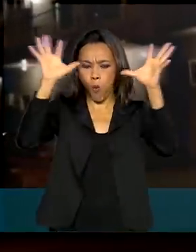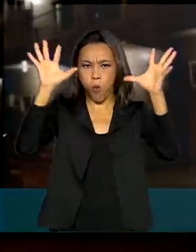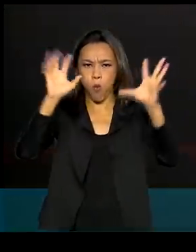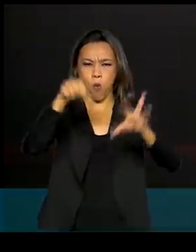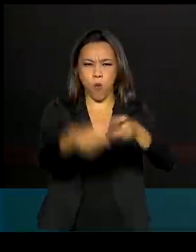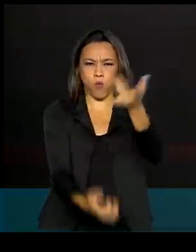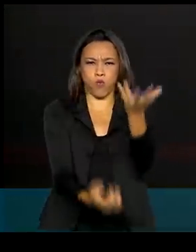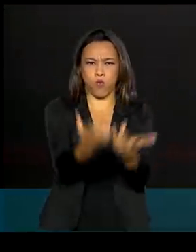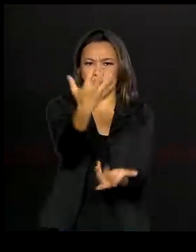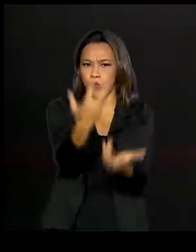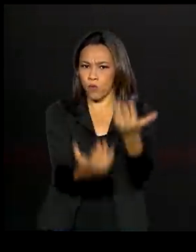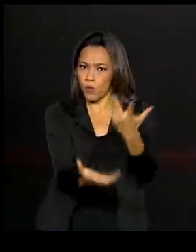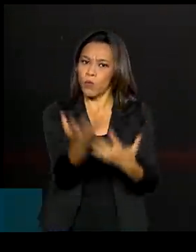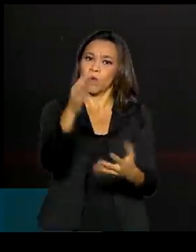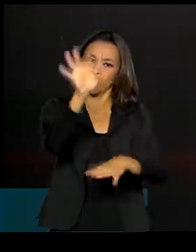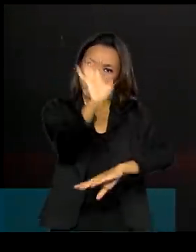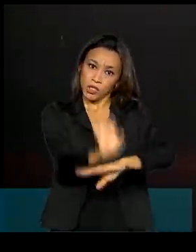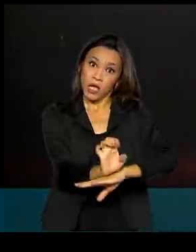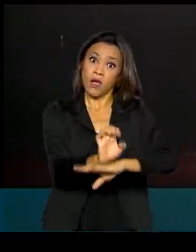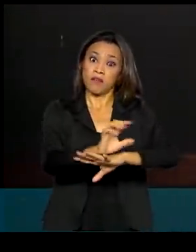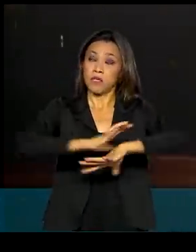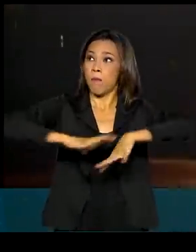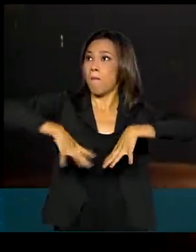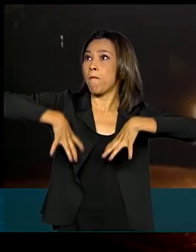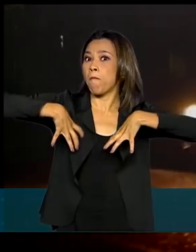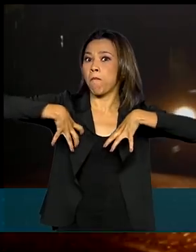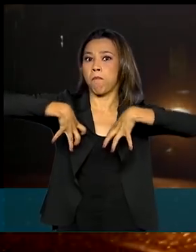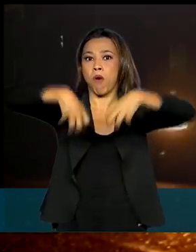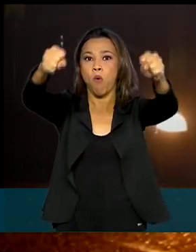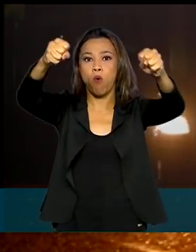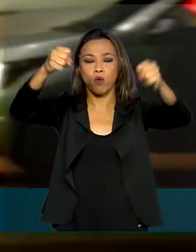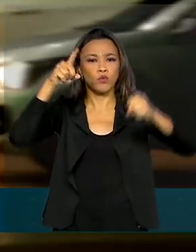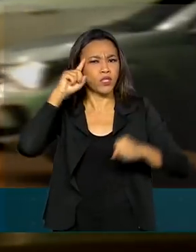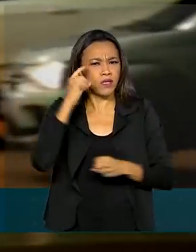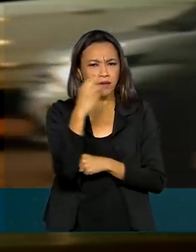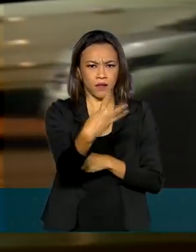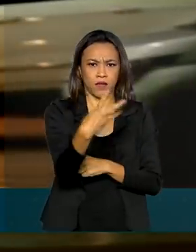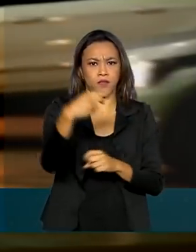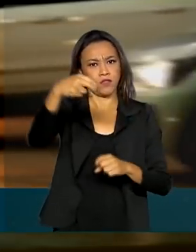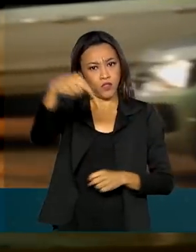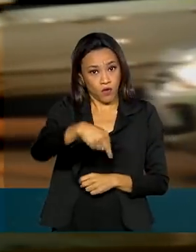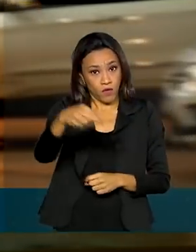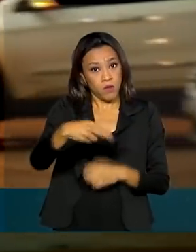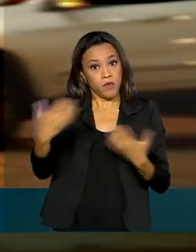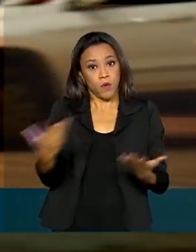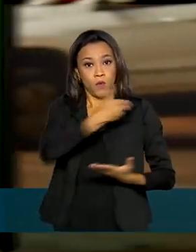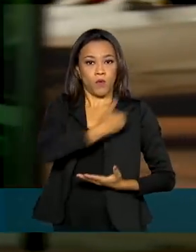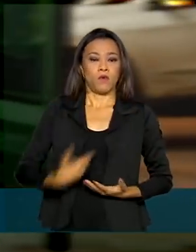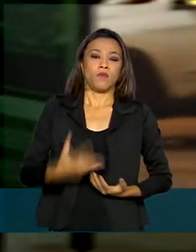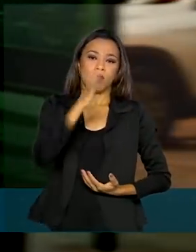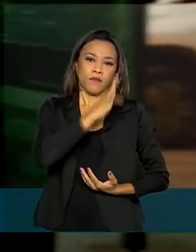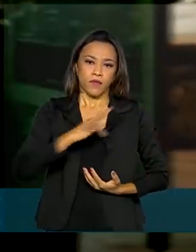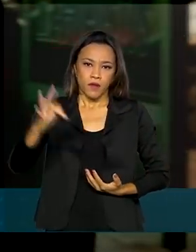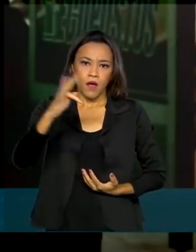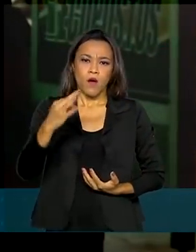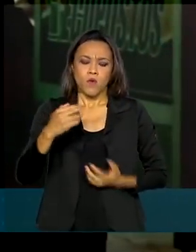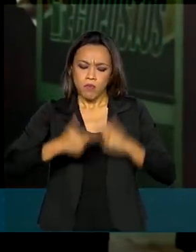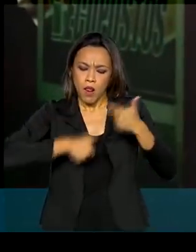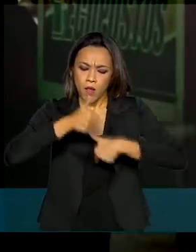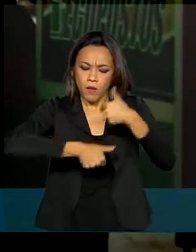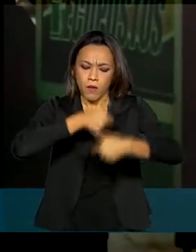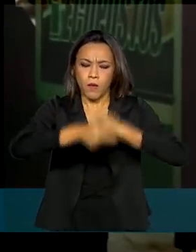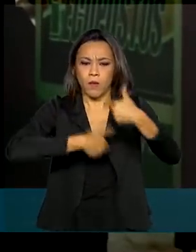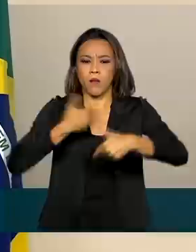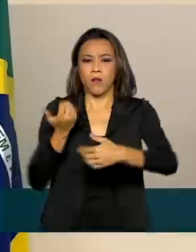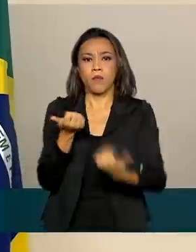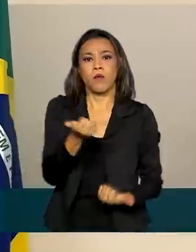subestação do Estado causou o blackout dia 3 de novembro o governo federal faz uma força tarefa para atender a